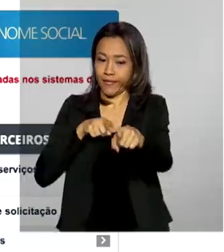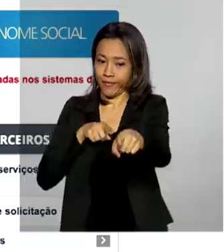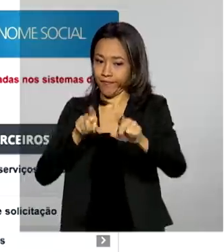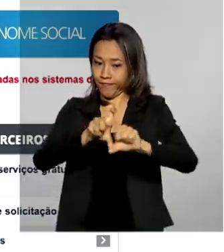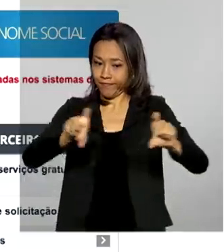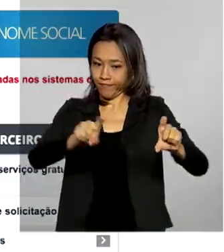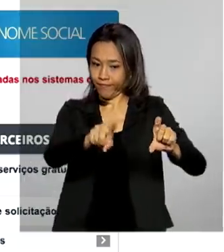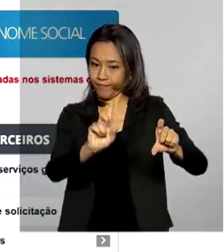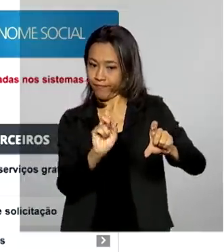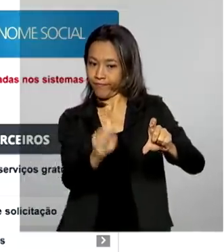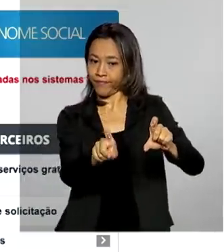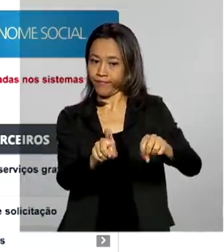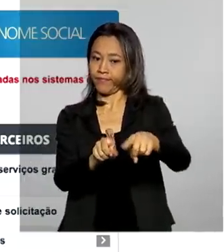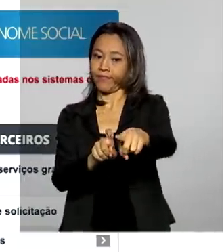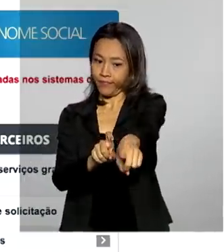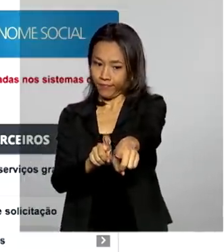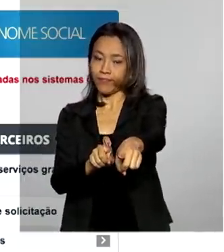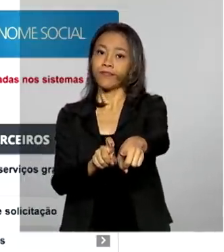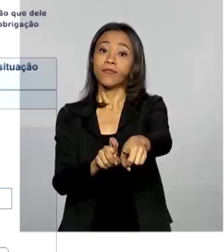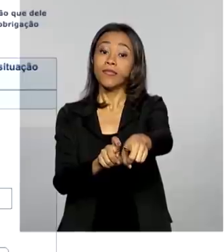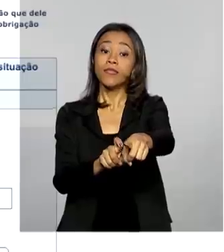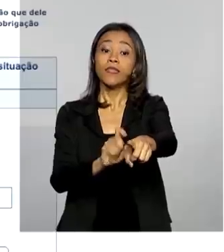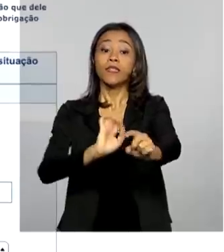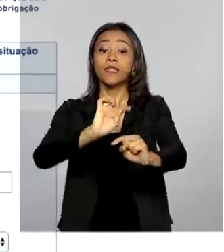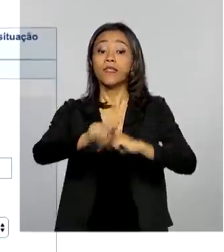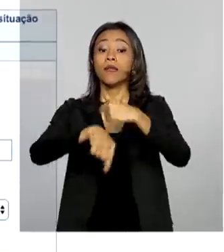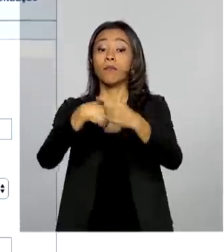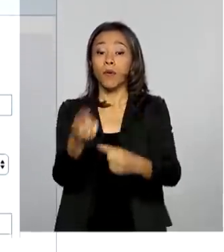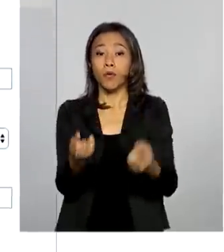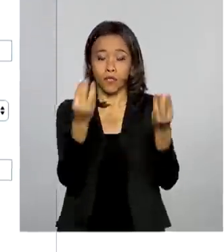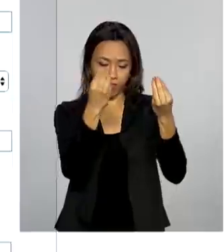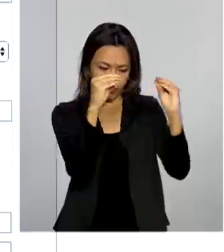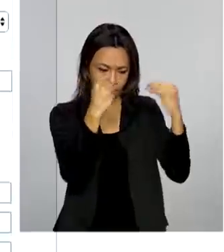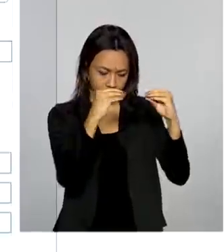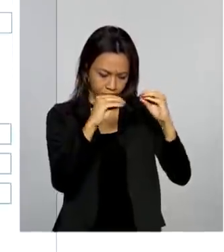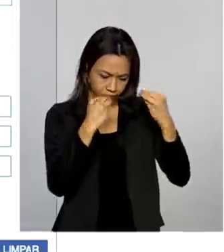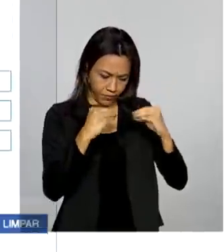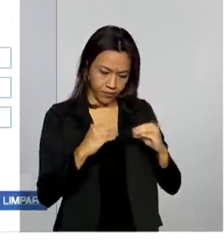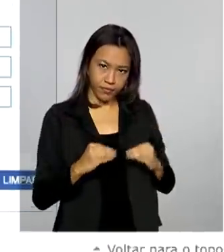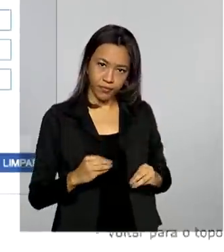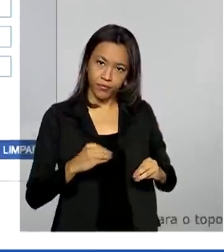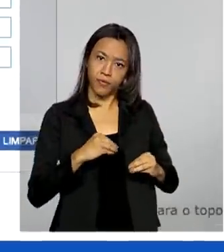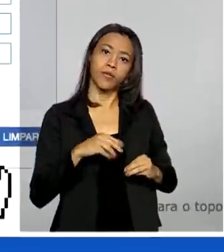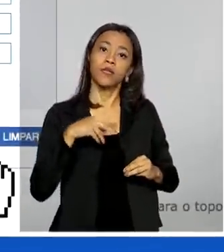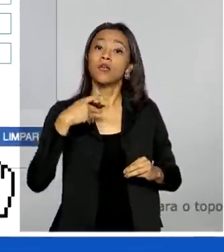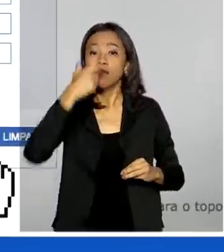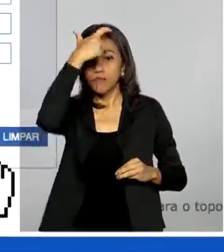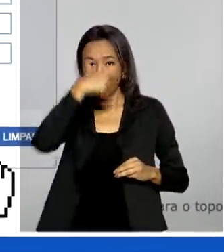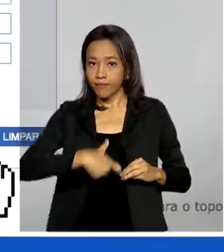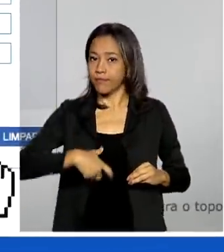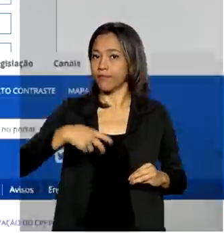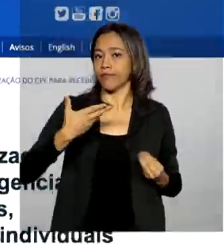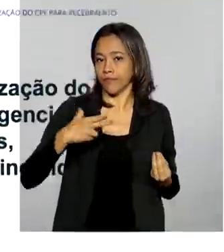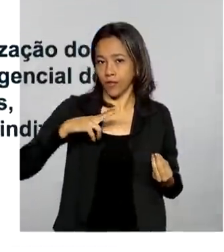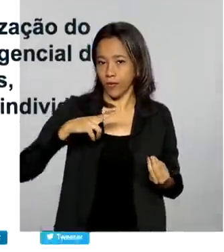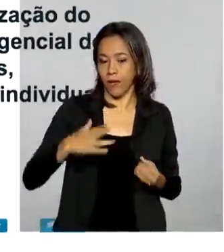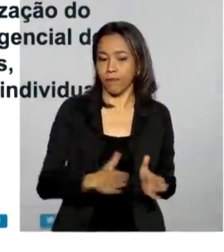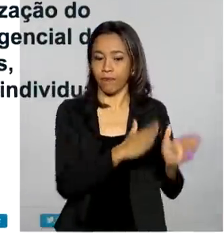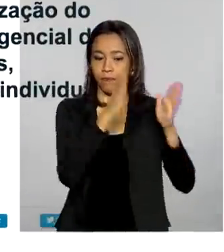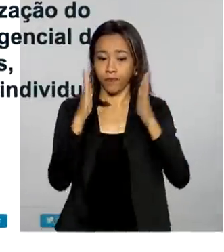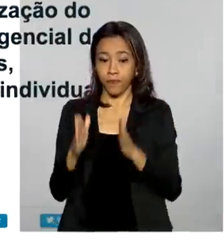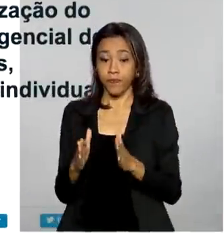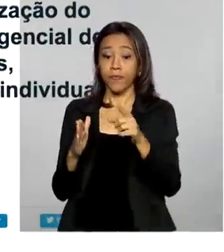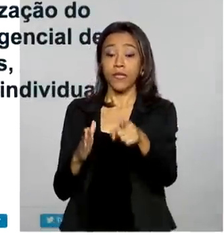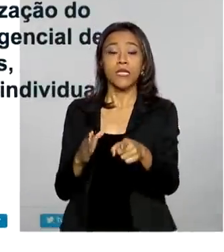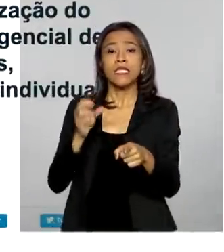regularizar cadastro CPF e em seguida preencher o formulário com os dados pessoais. Para os